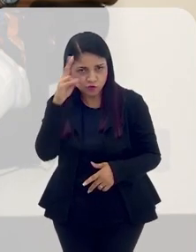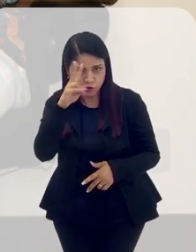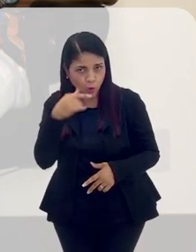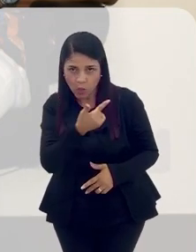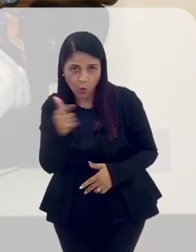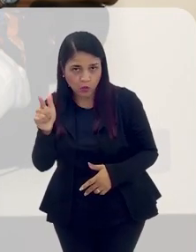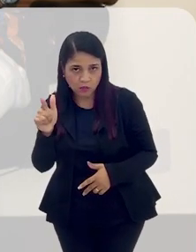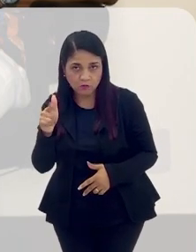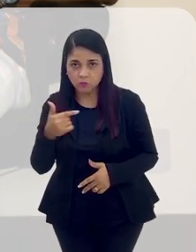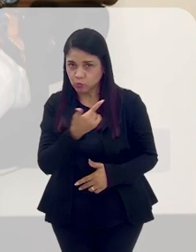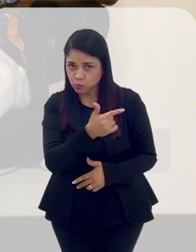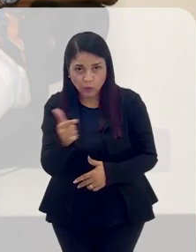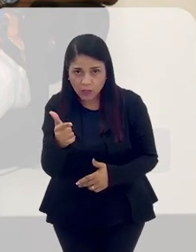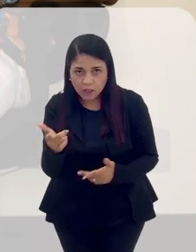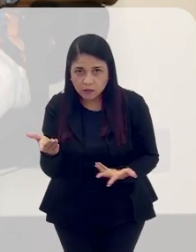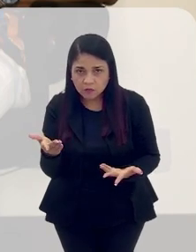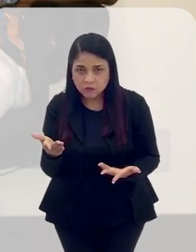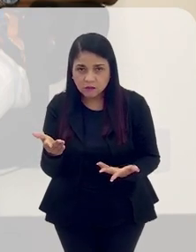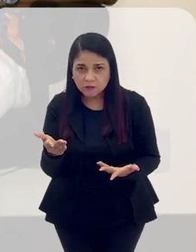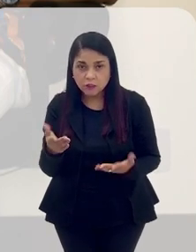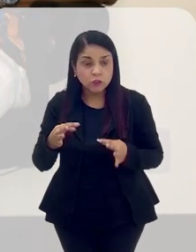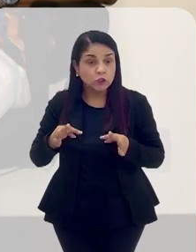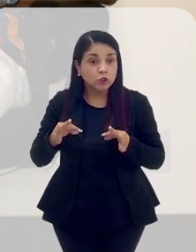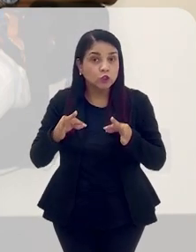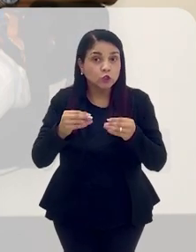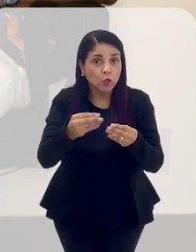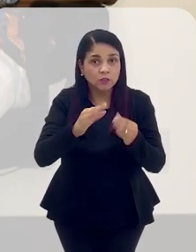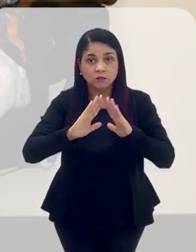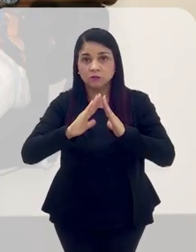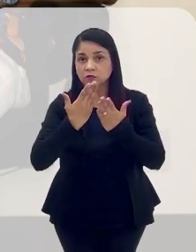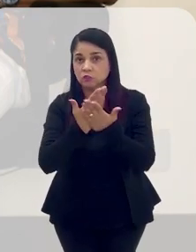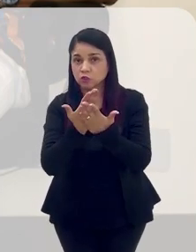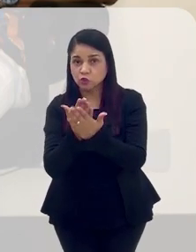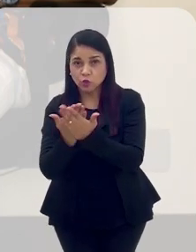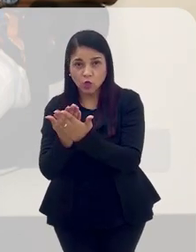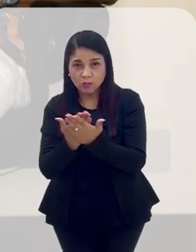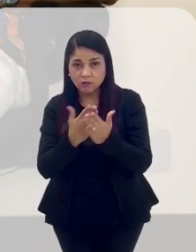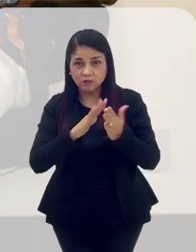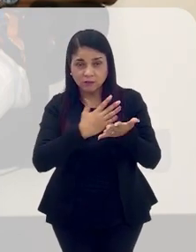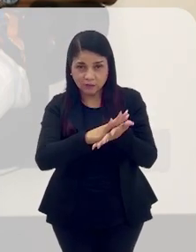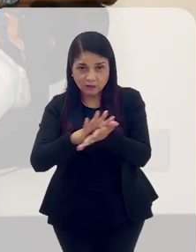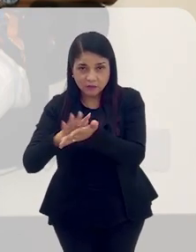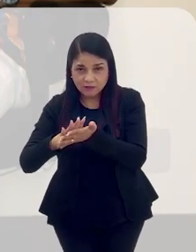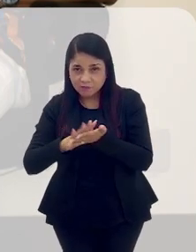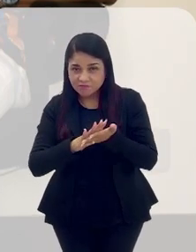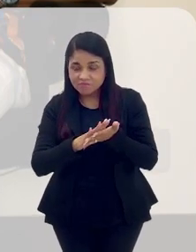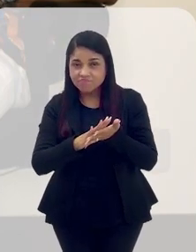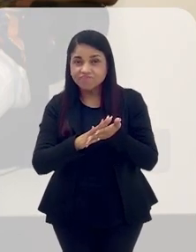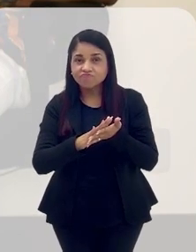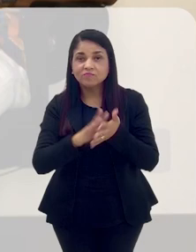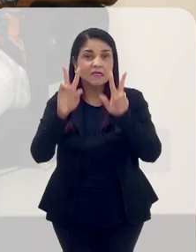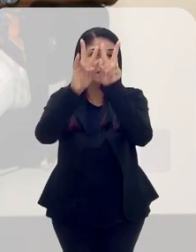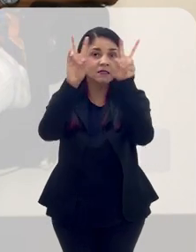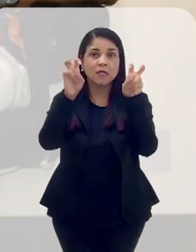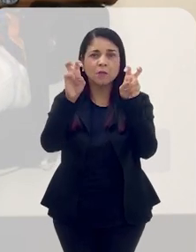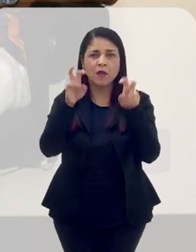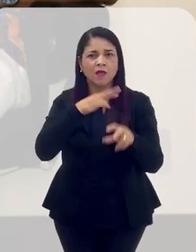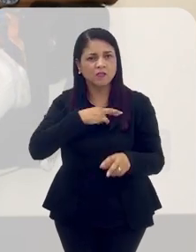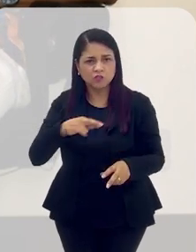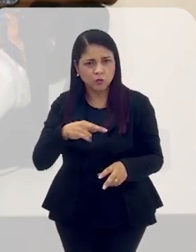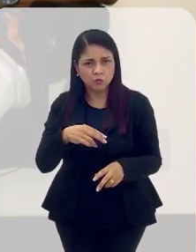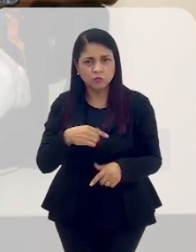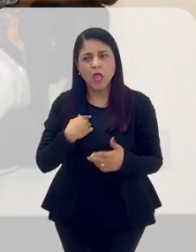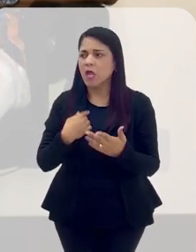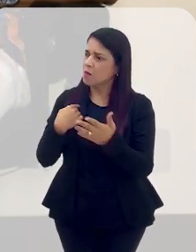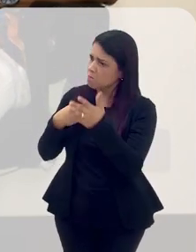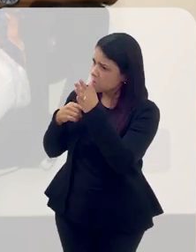Porque foi um ano que todas vieram falando de religião. Todas. Aí ele perguntou.